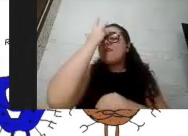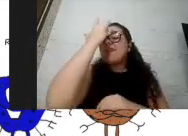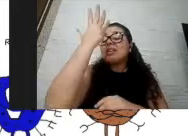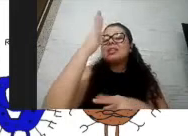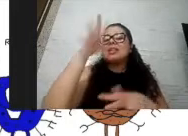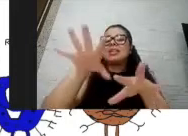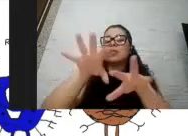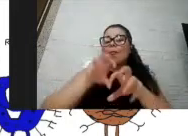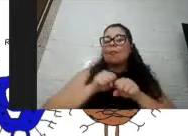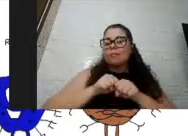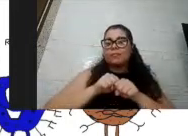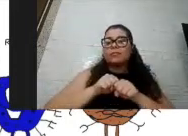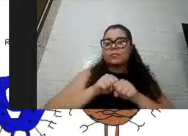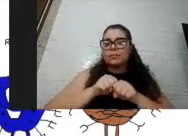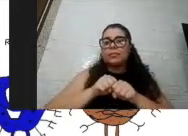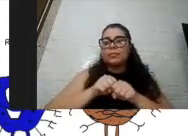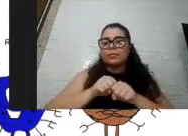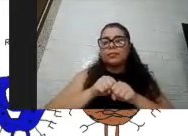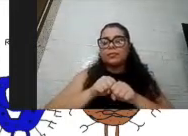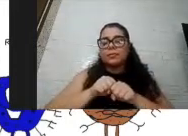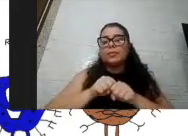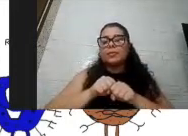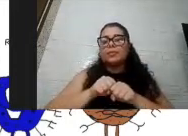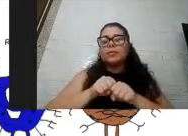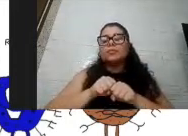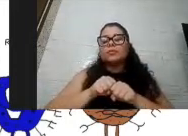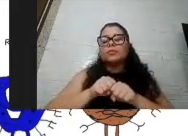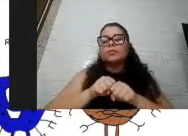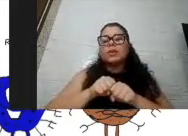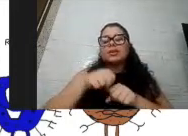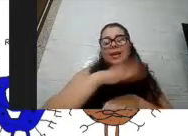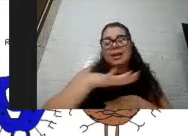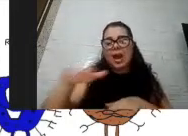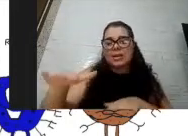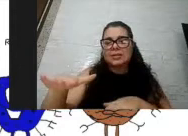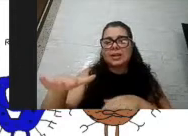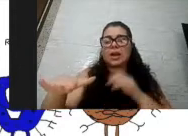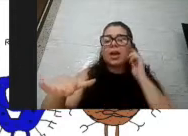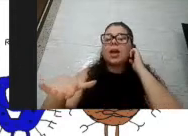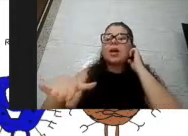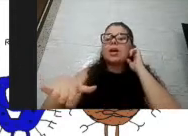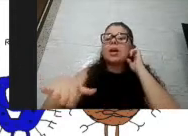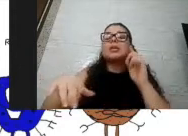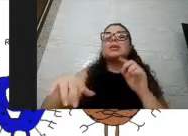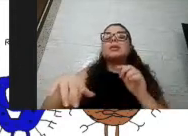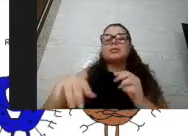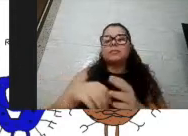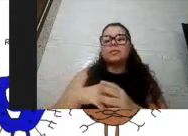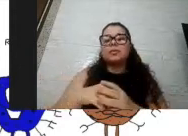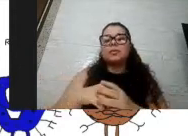pelo vírus scial respiratório, que é um vírus bastante comum na infância, que causa uma patologia chamada